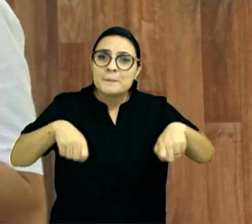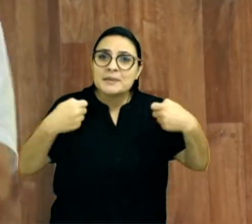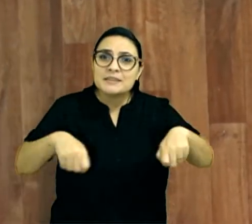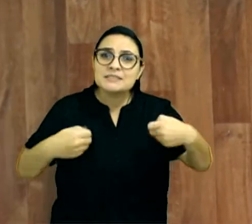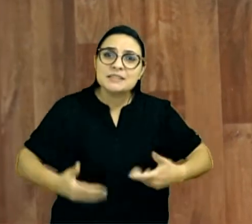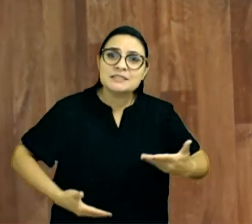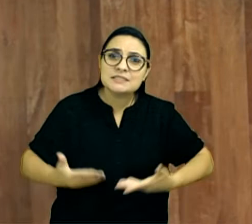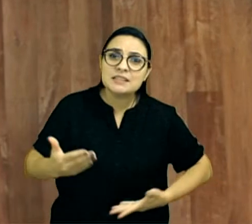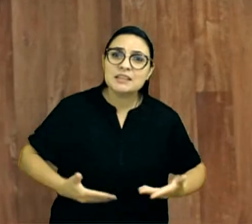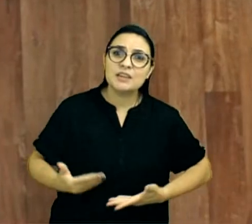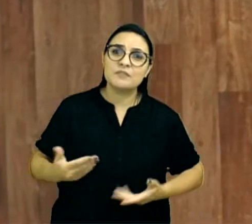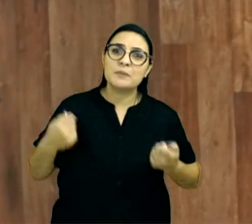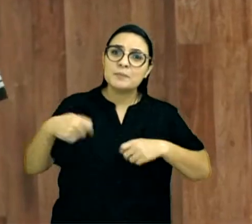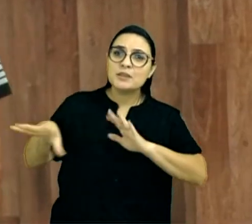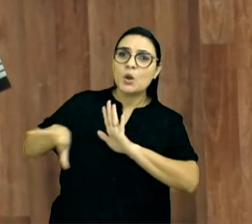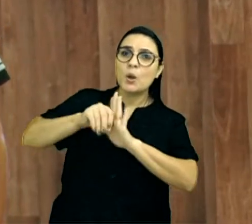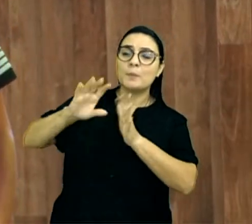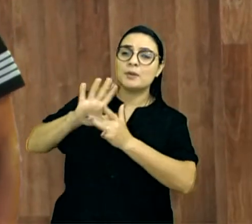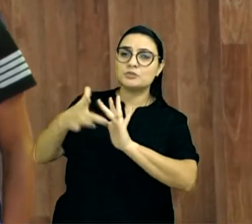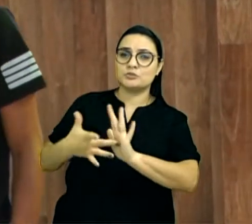e o servo tem que imitar o mestre,